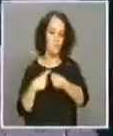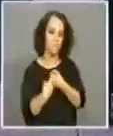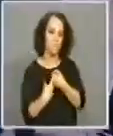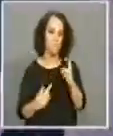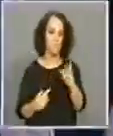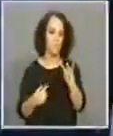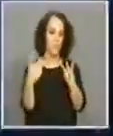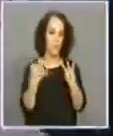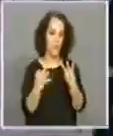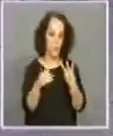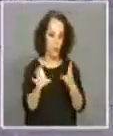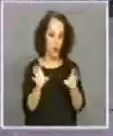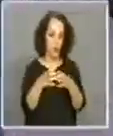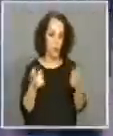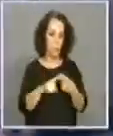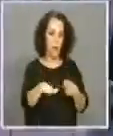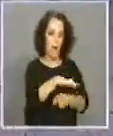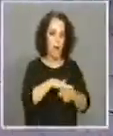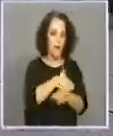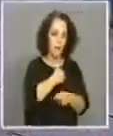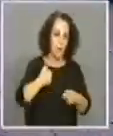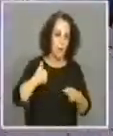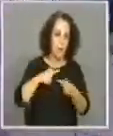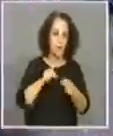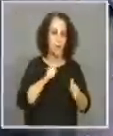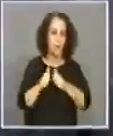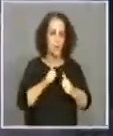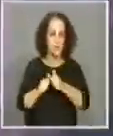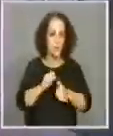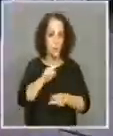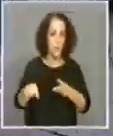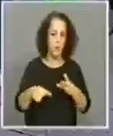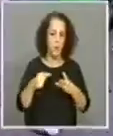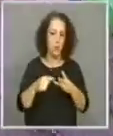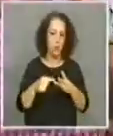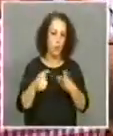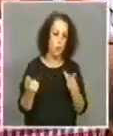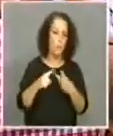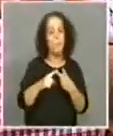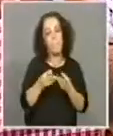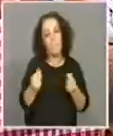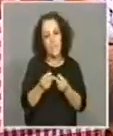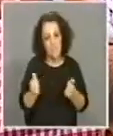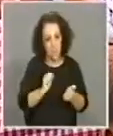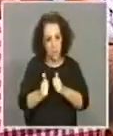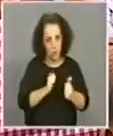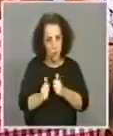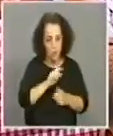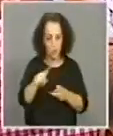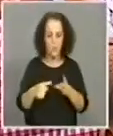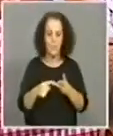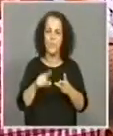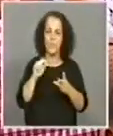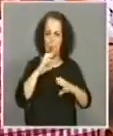com três grandes grupos, falo na área da saúde, na área dos desportos ou material de desporto e ainda das